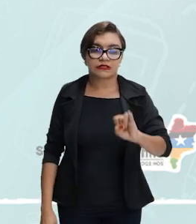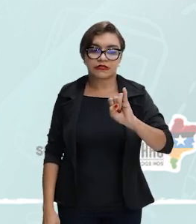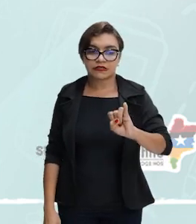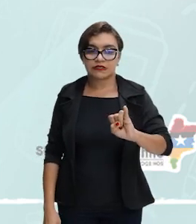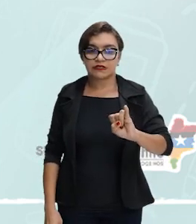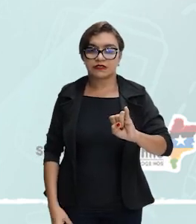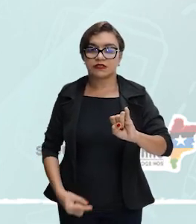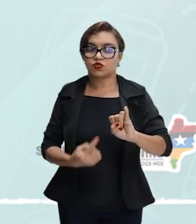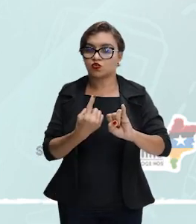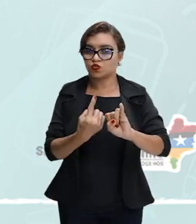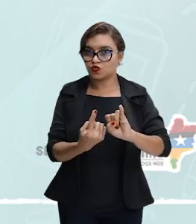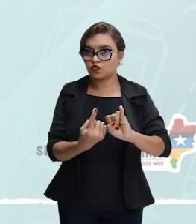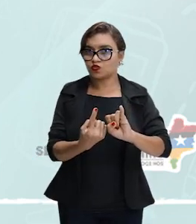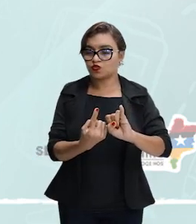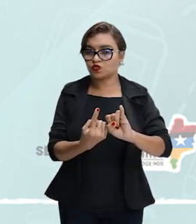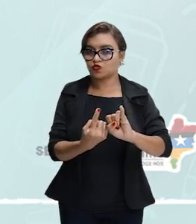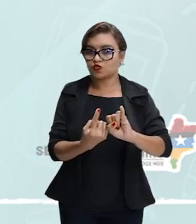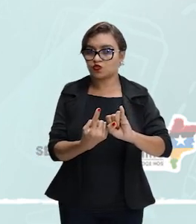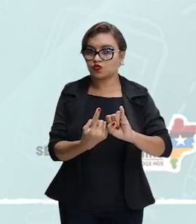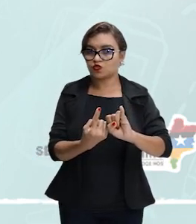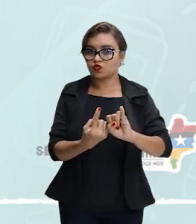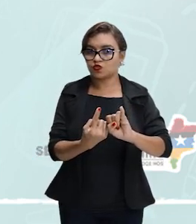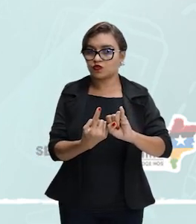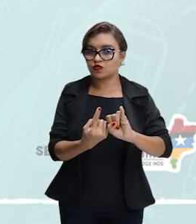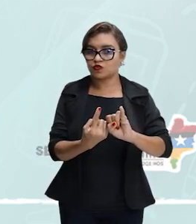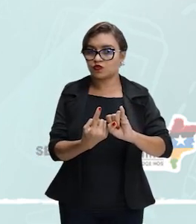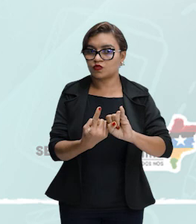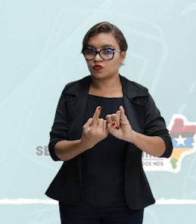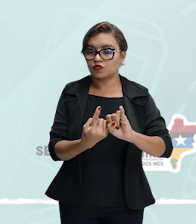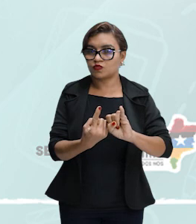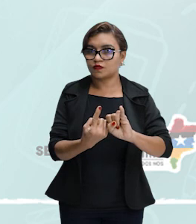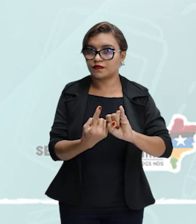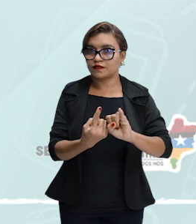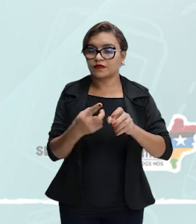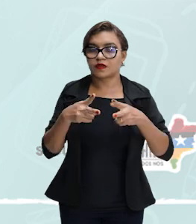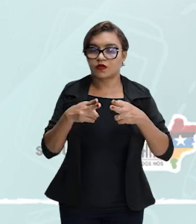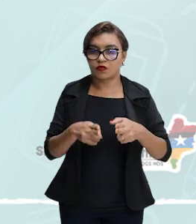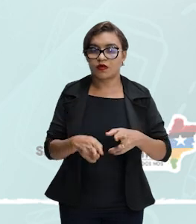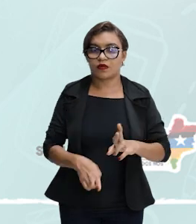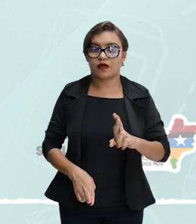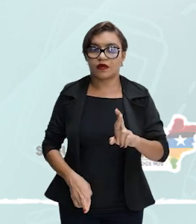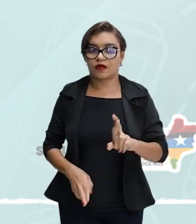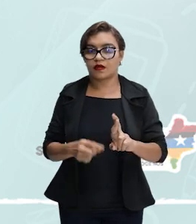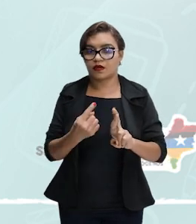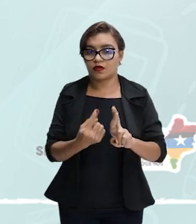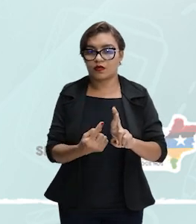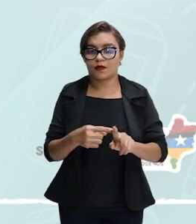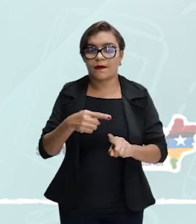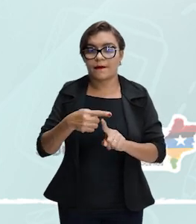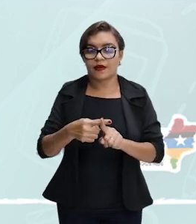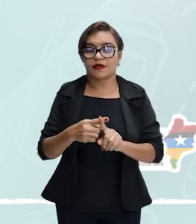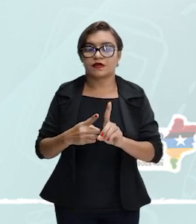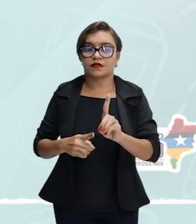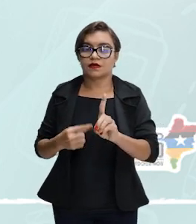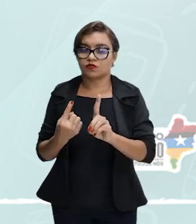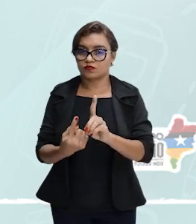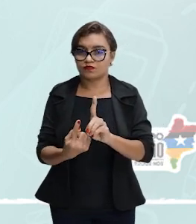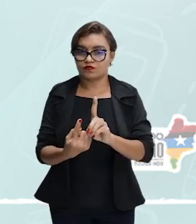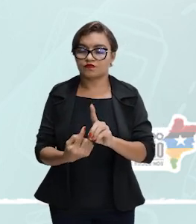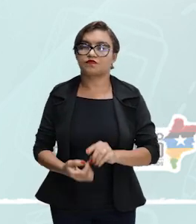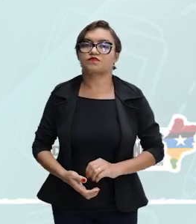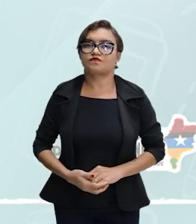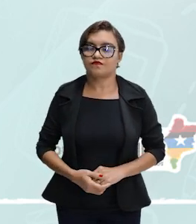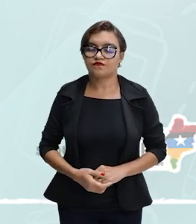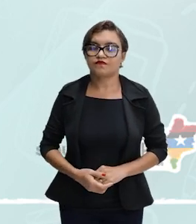ângulo de incidência 1 aqui com a reta normal 1 vai ser igual a r1 mais d1 ok? Isso nós fizermos